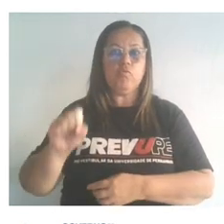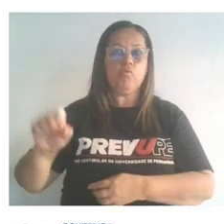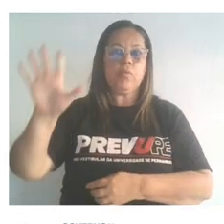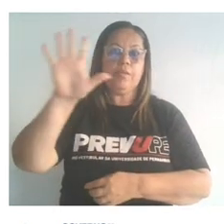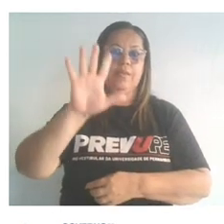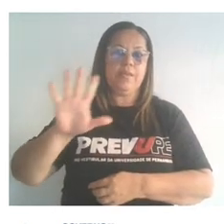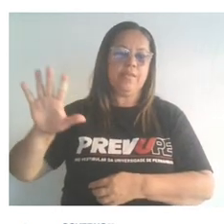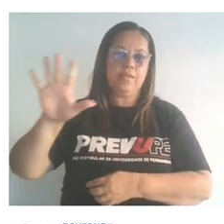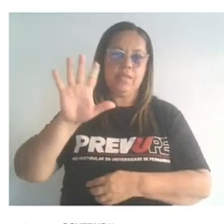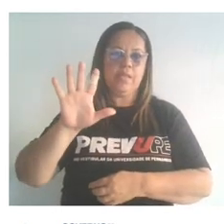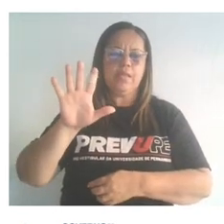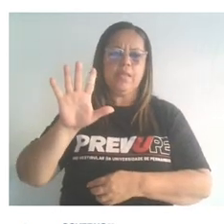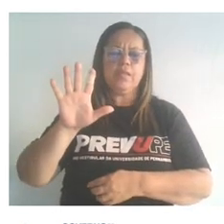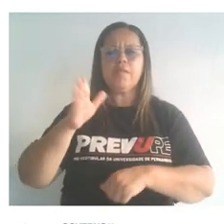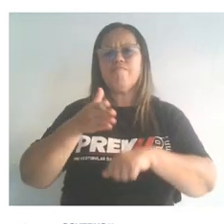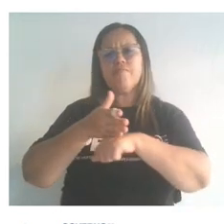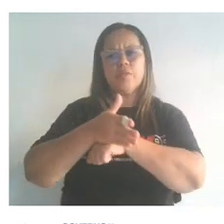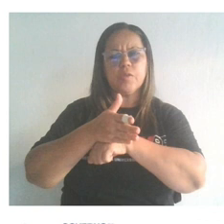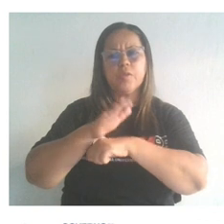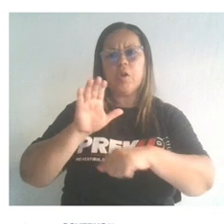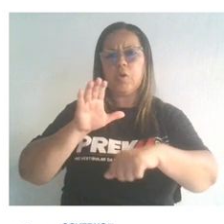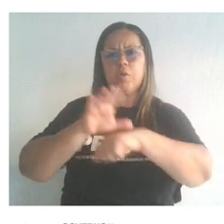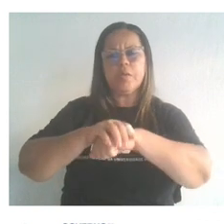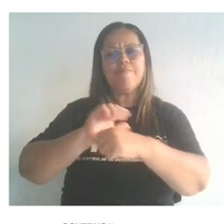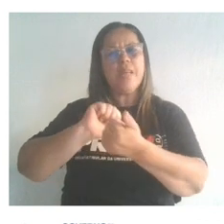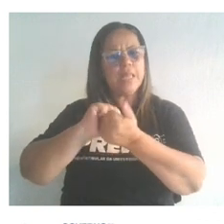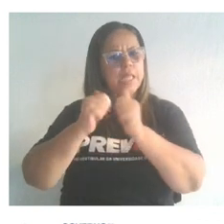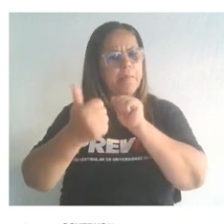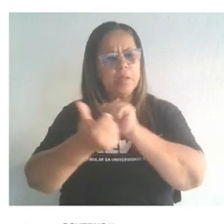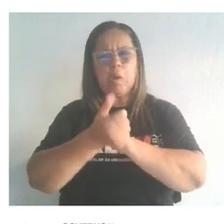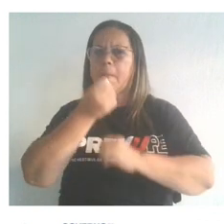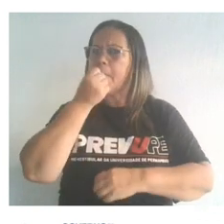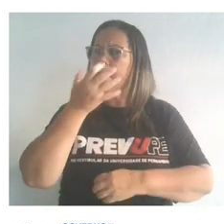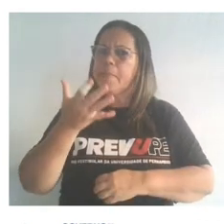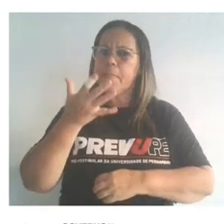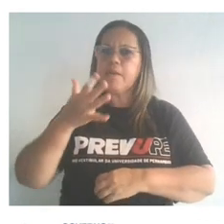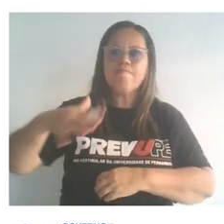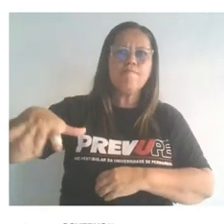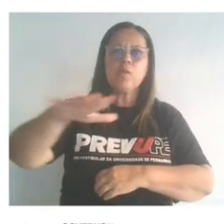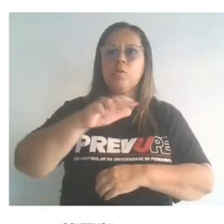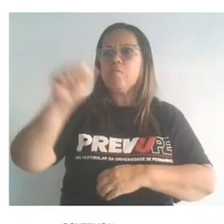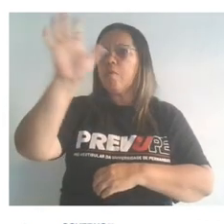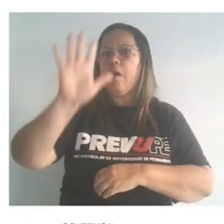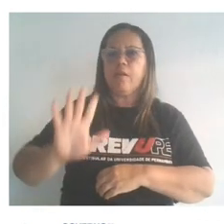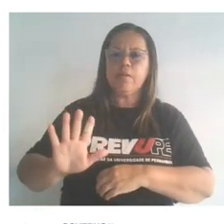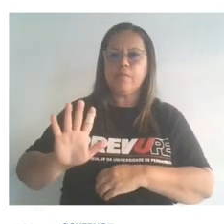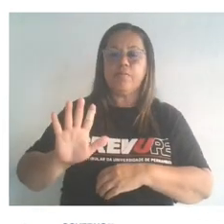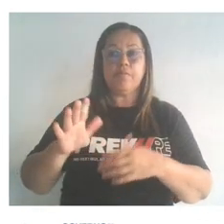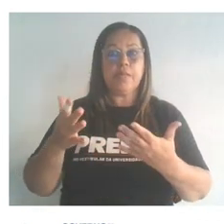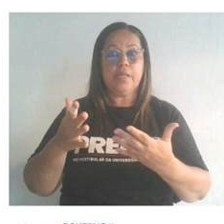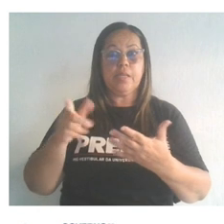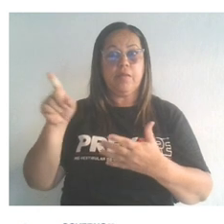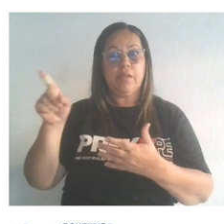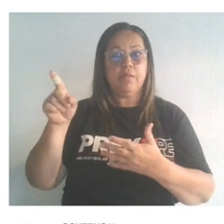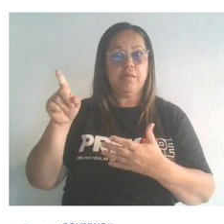que foi introduzida ainda na era colonial e se aclimatou muito bem em praticamente todo o território nacional. Casos como dessa